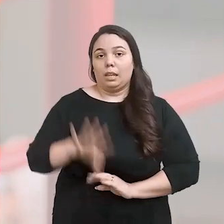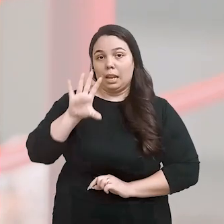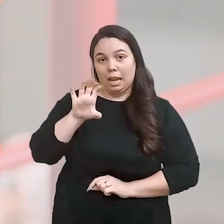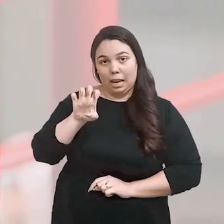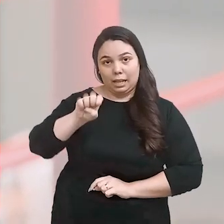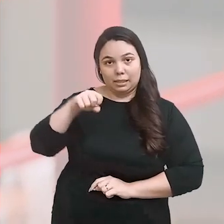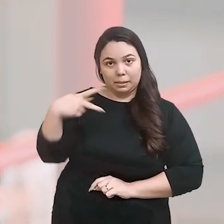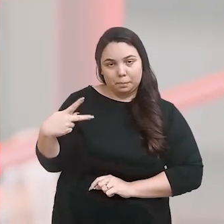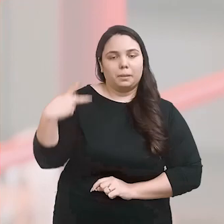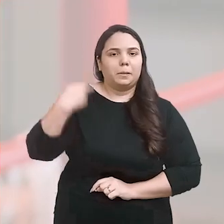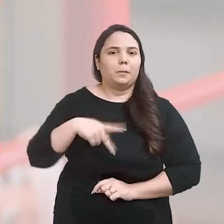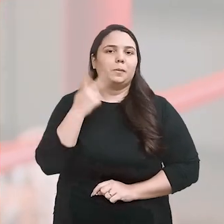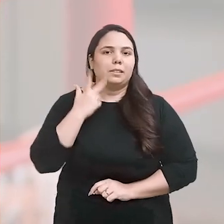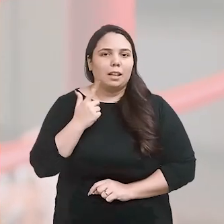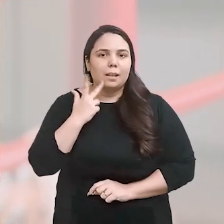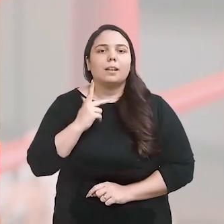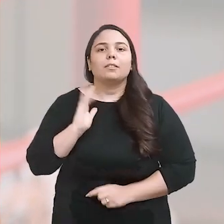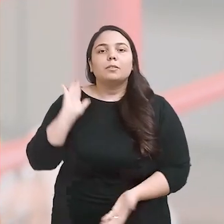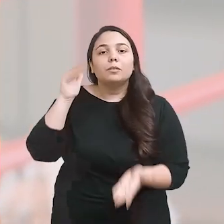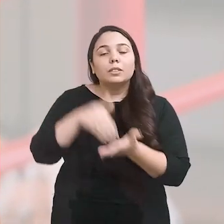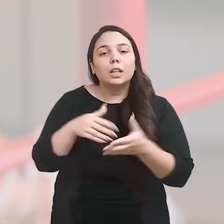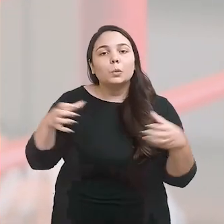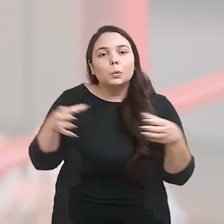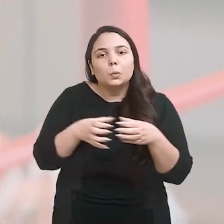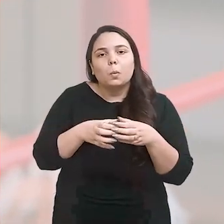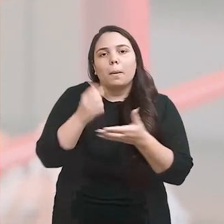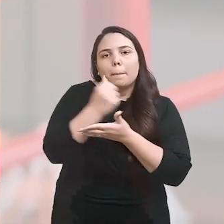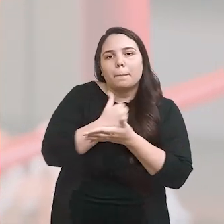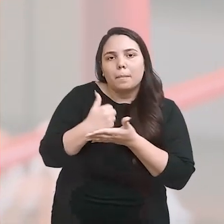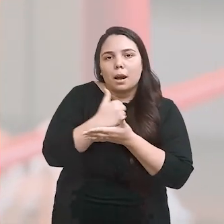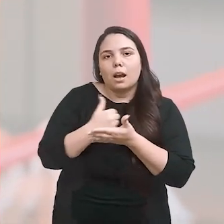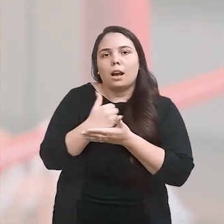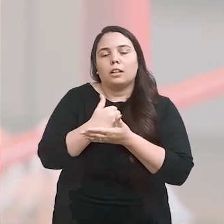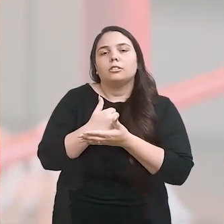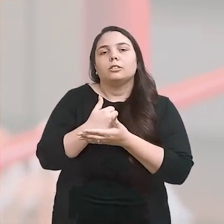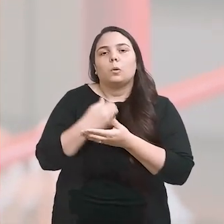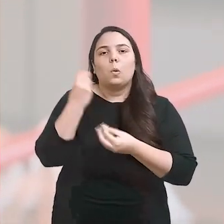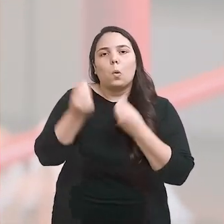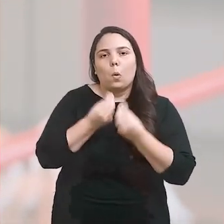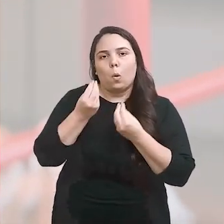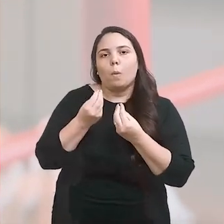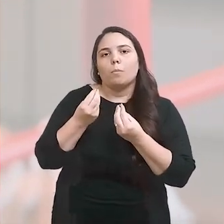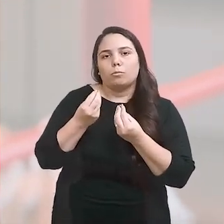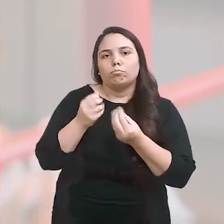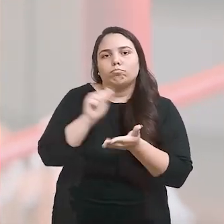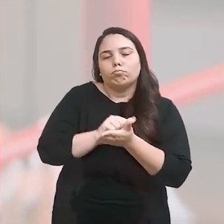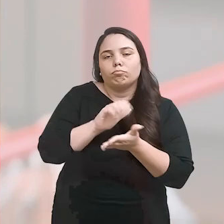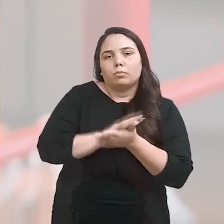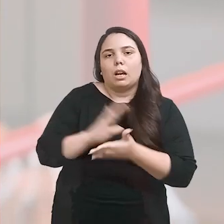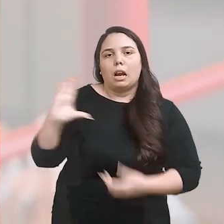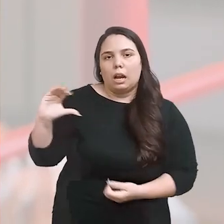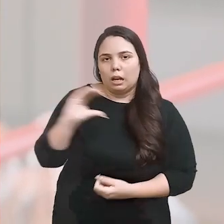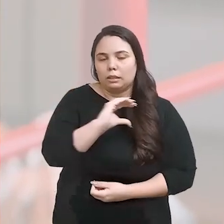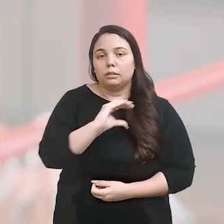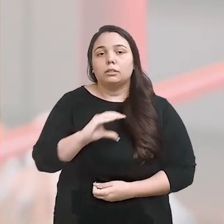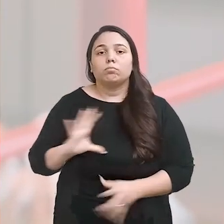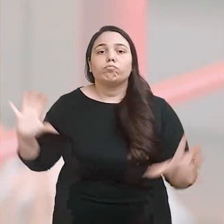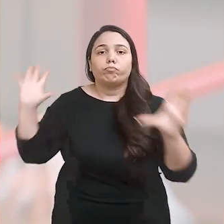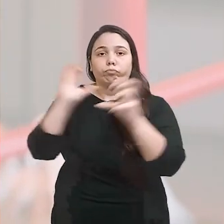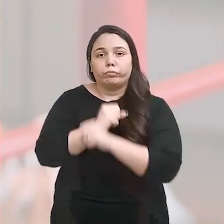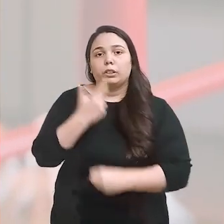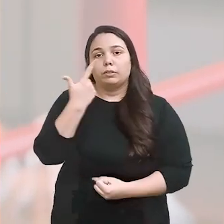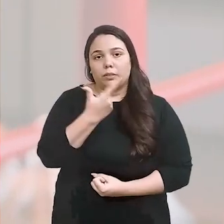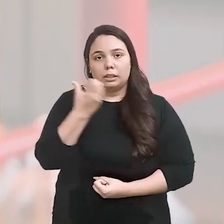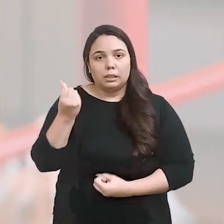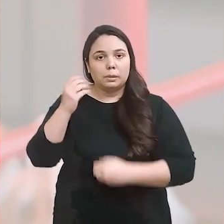A Escola de Saúde Pública do Ceará concluiu mais uma turma do curso básico de registrador de câncer aqui em Fortaleza. Ao